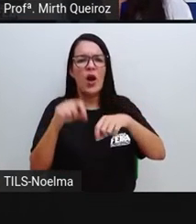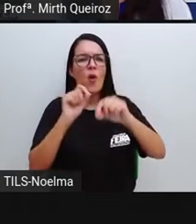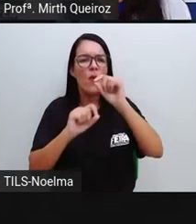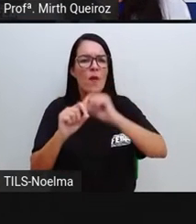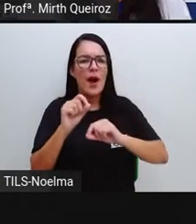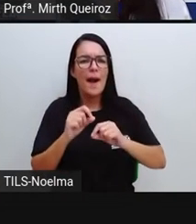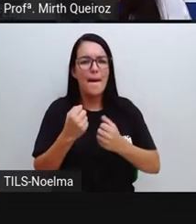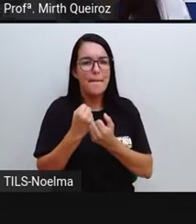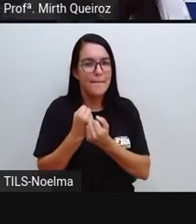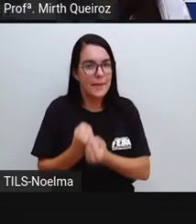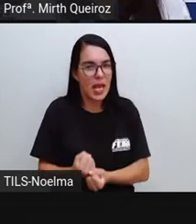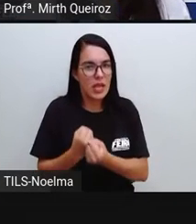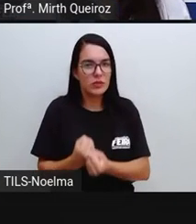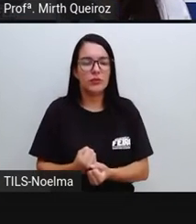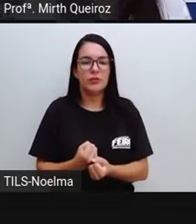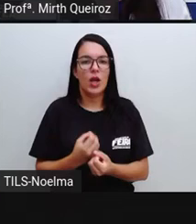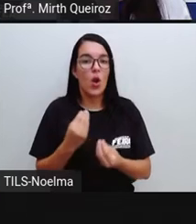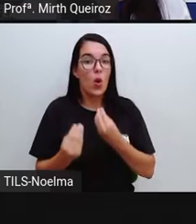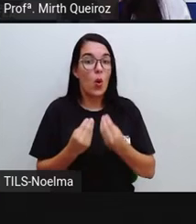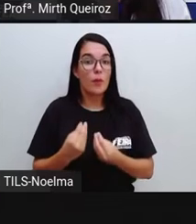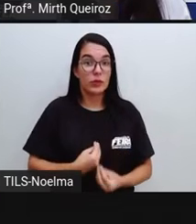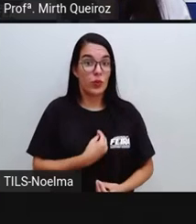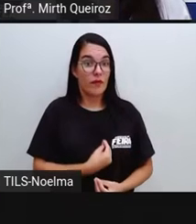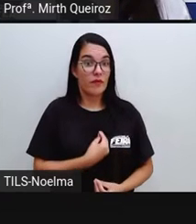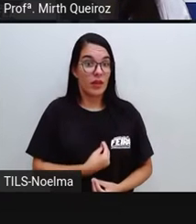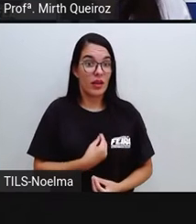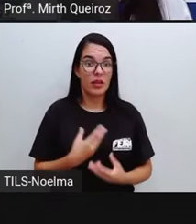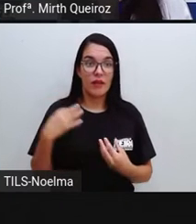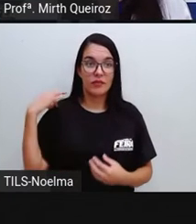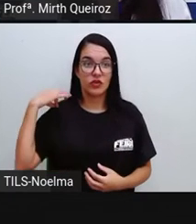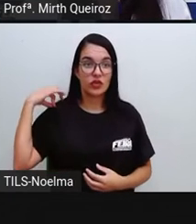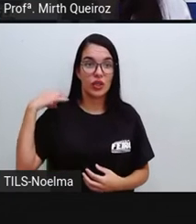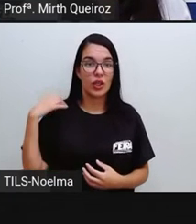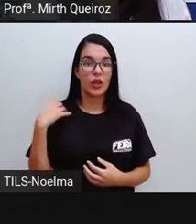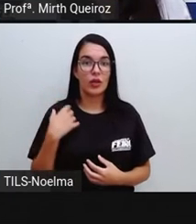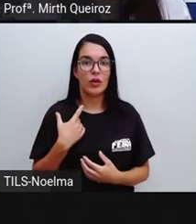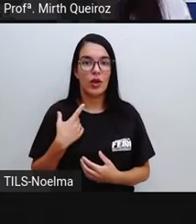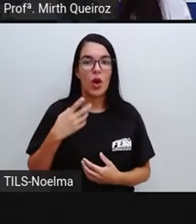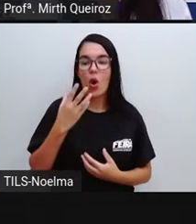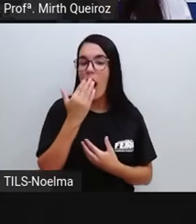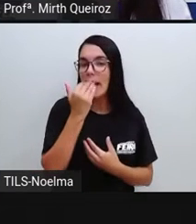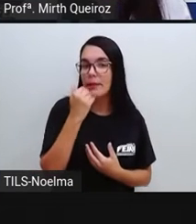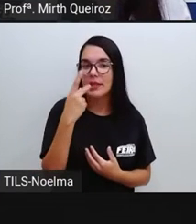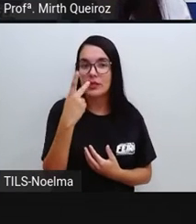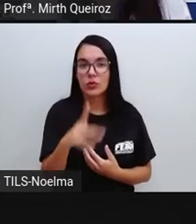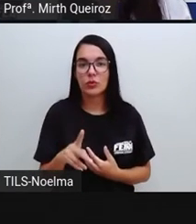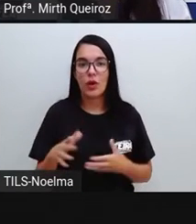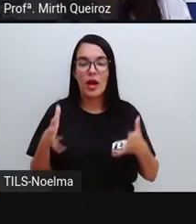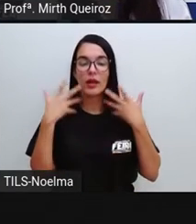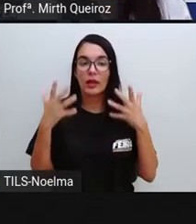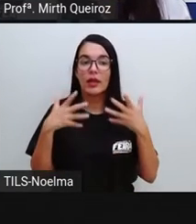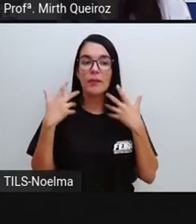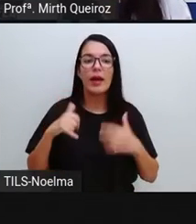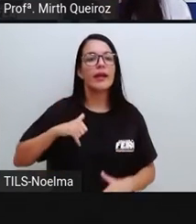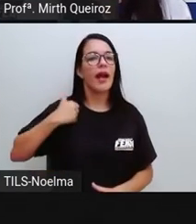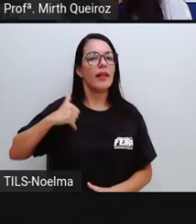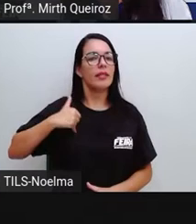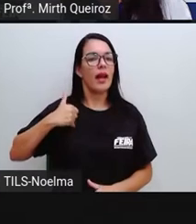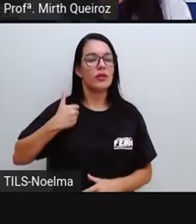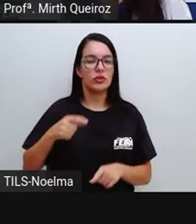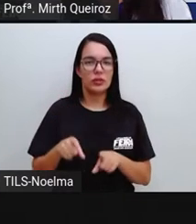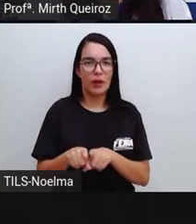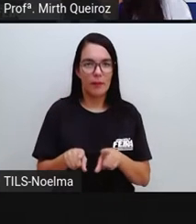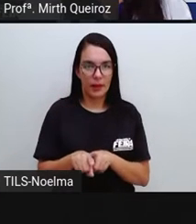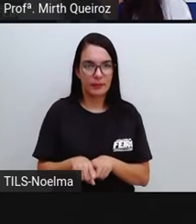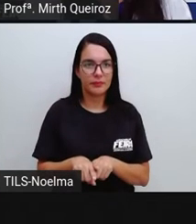fatores como O peso O estilo de vida Hábitos alimentares Clima e faixa etária É muito importante A